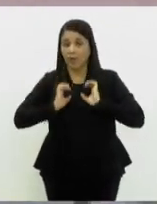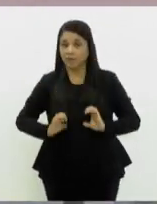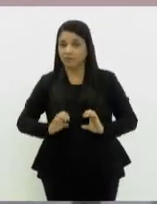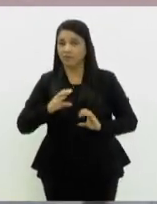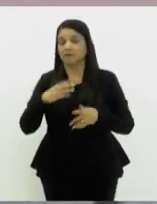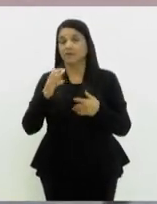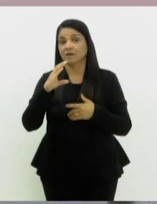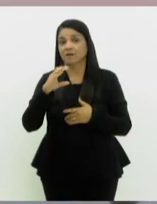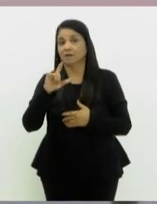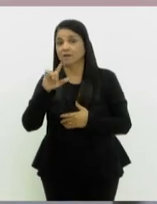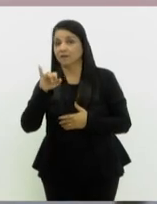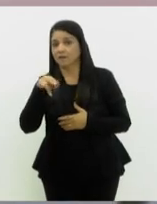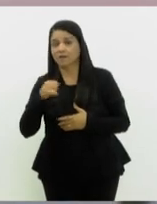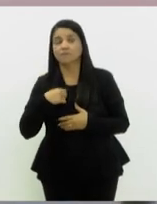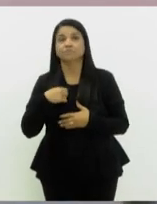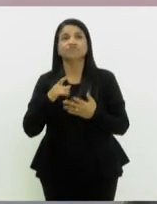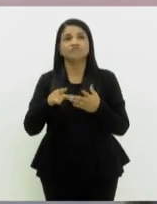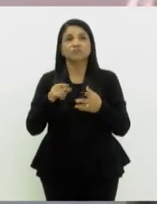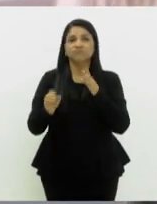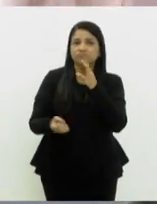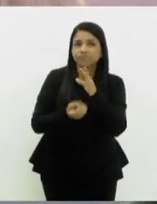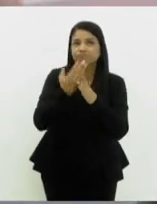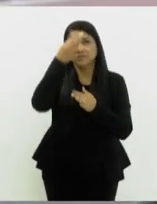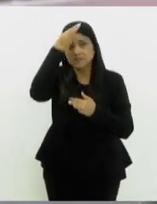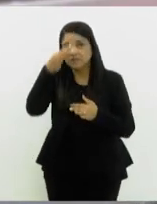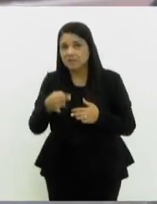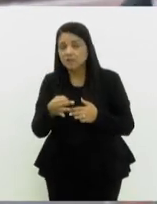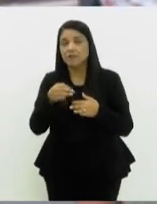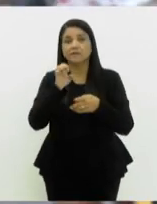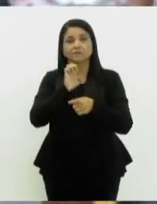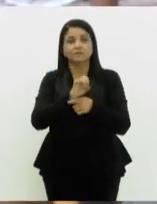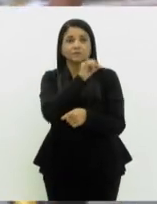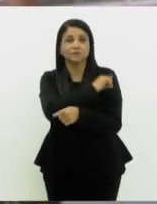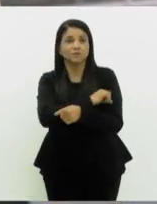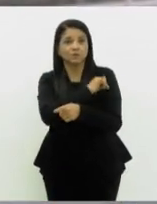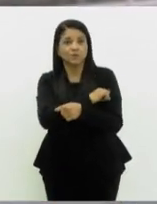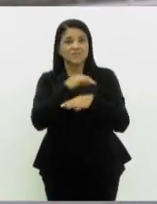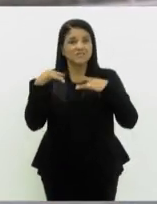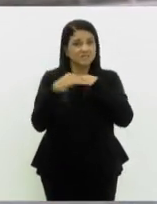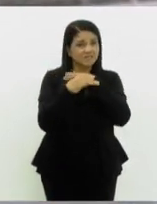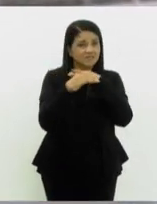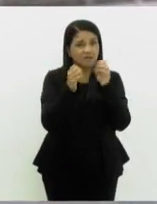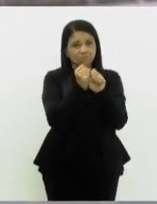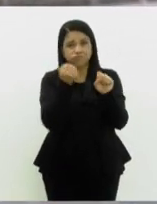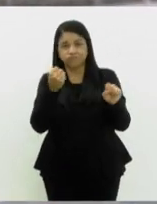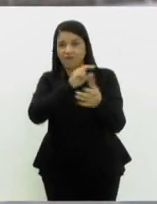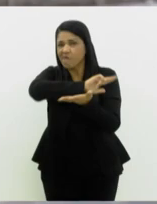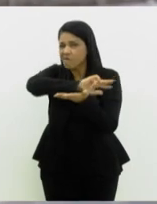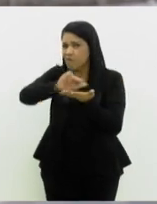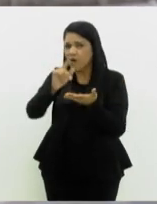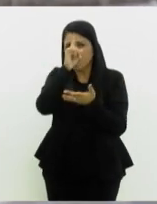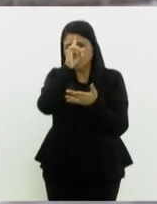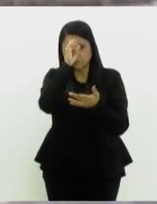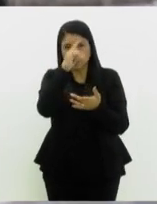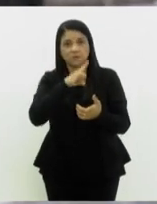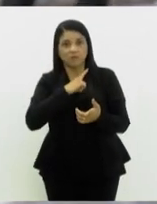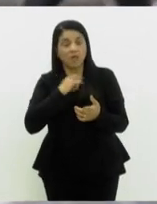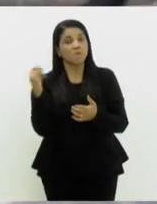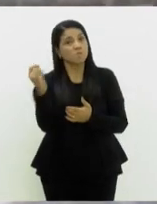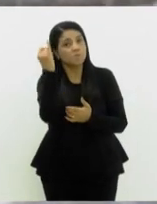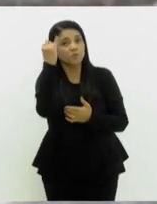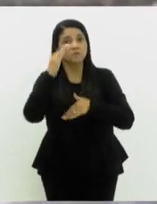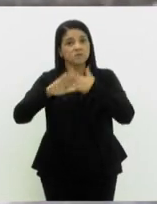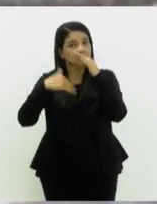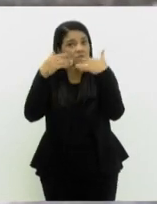gente consegue entender que o Rio de Janeiro, por ser uma grande cidade e ter vários hospitais, era importante a gente